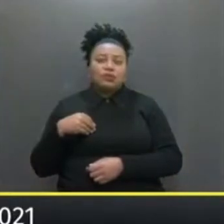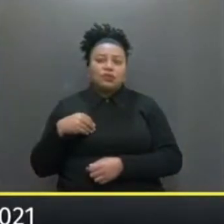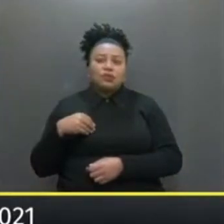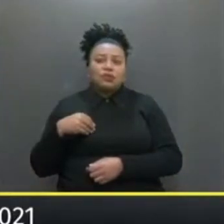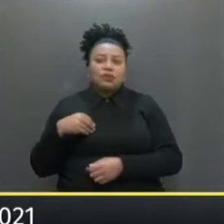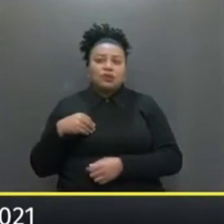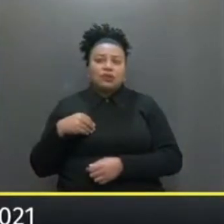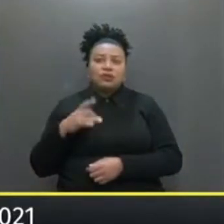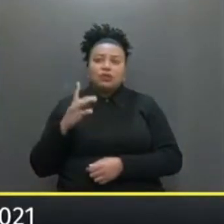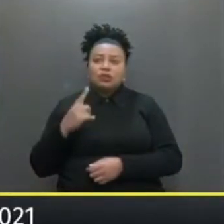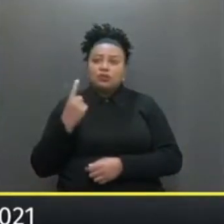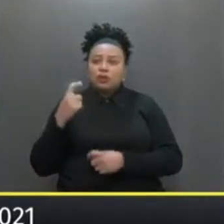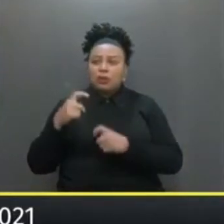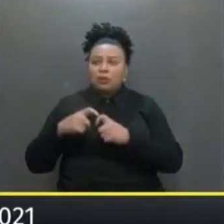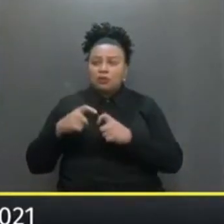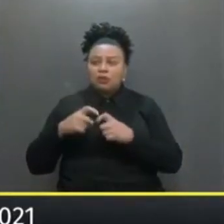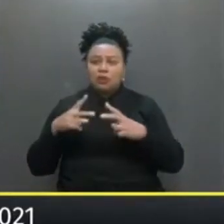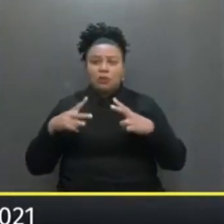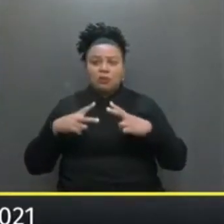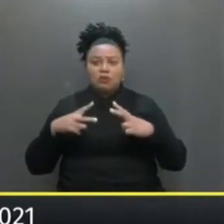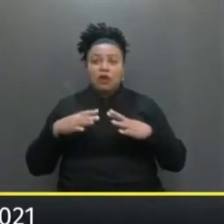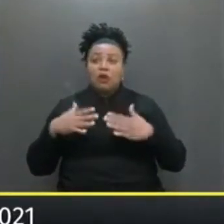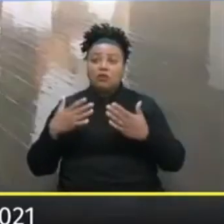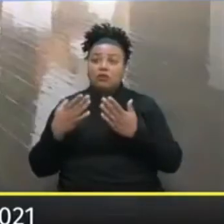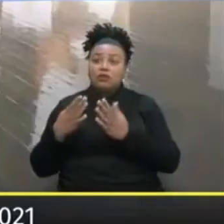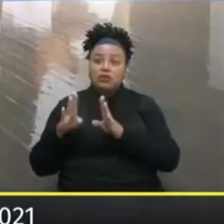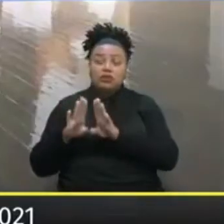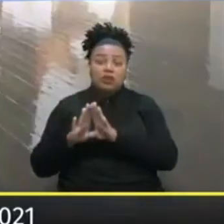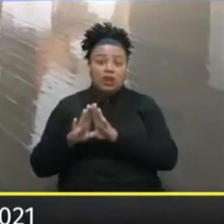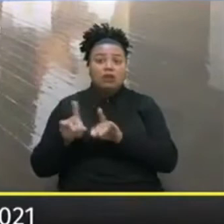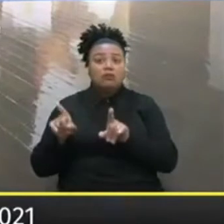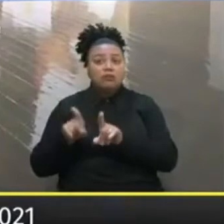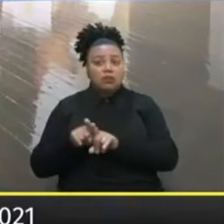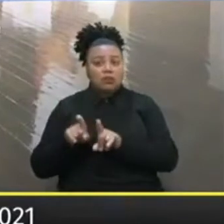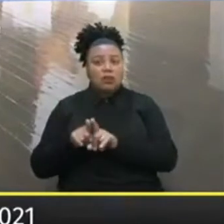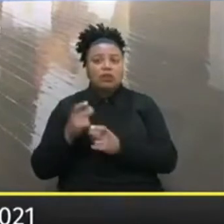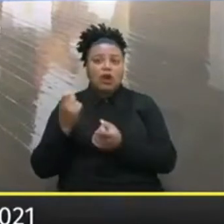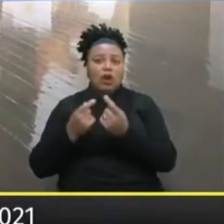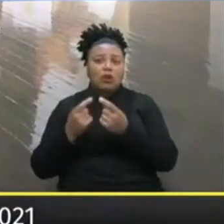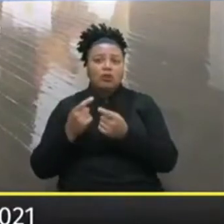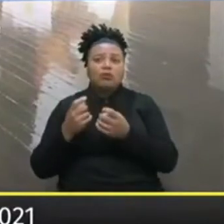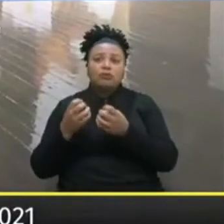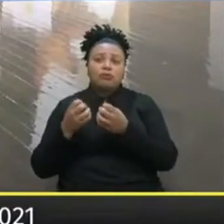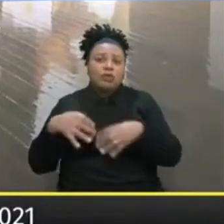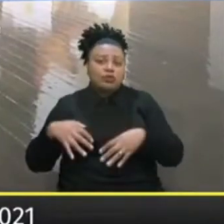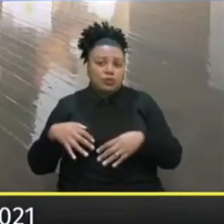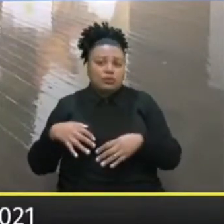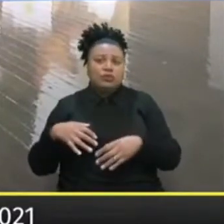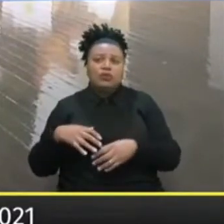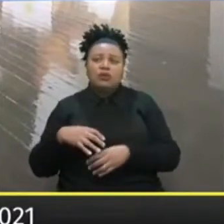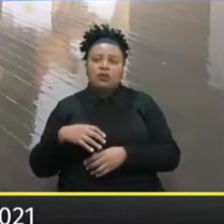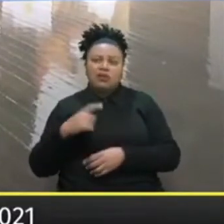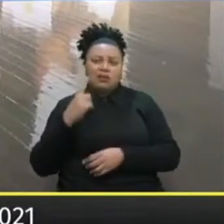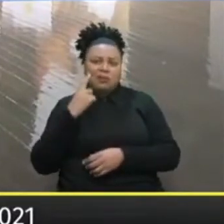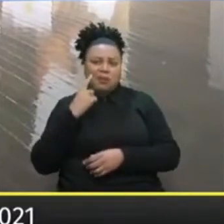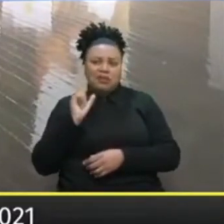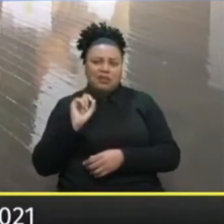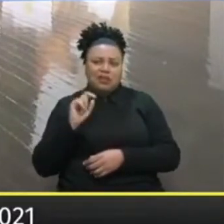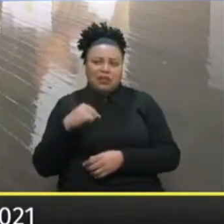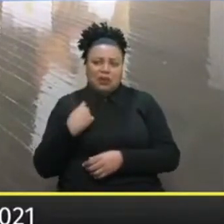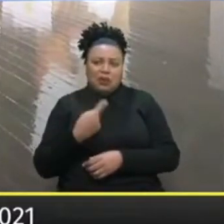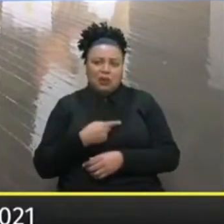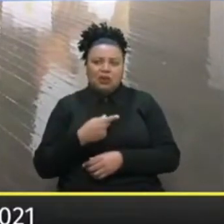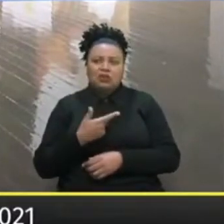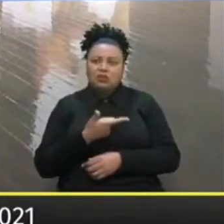Só tinham consultório Privado Quando tiveram que fechar Os consultórios Também tiveram Algum tipo de prejuízo Não acha que também Nós não